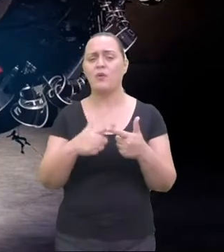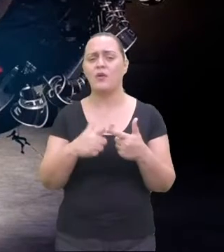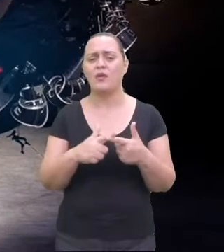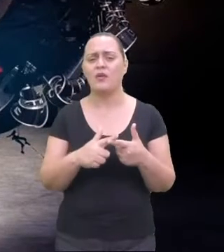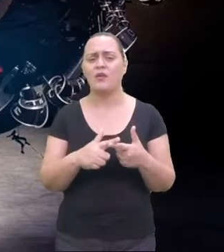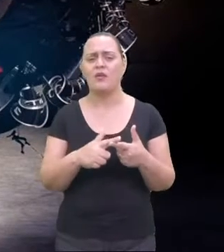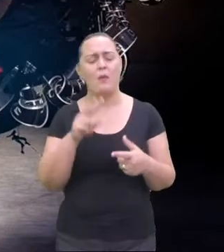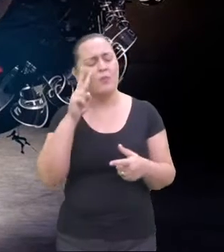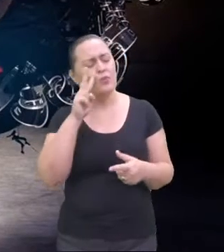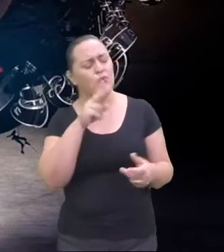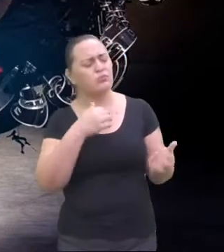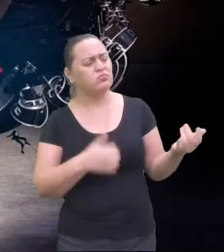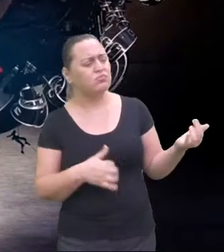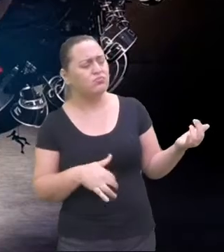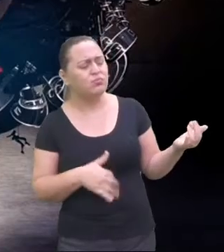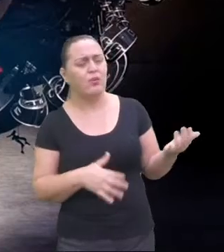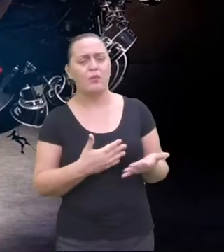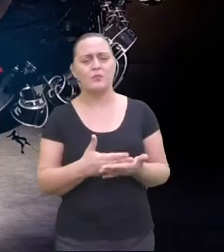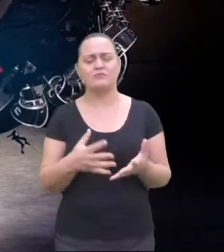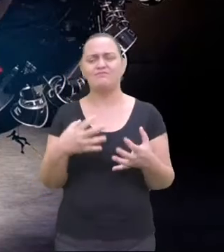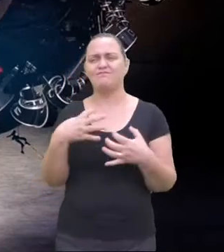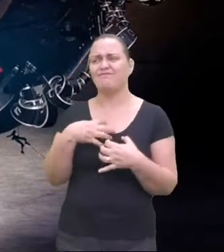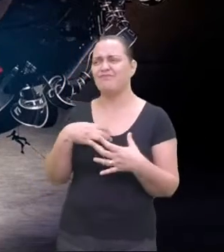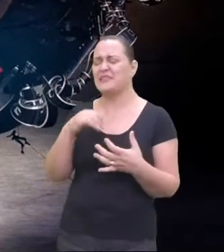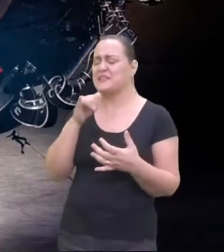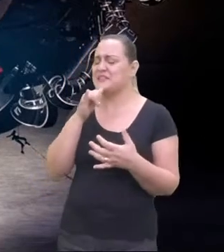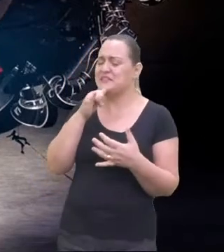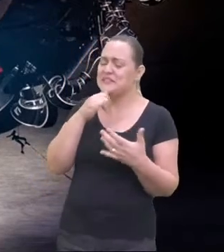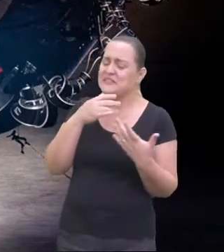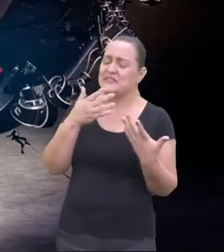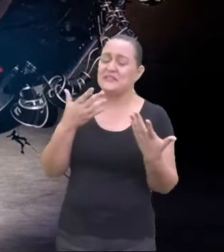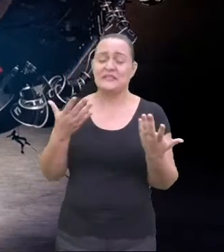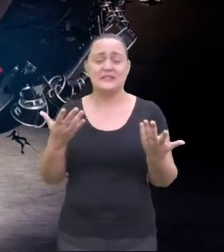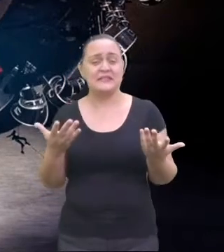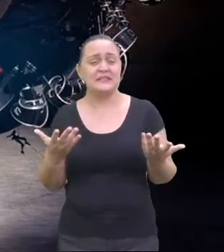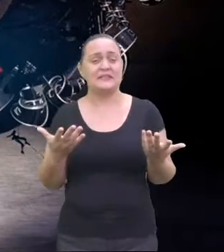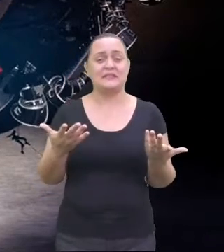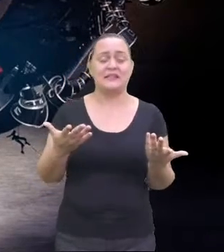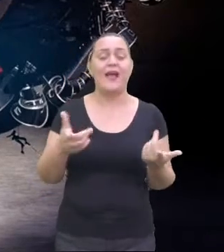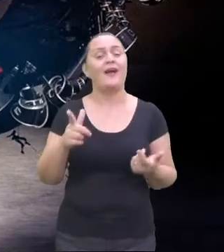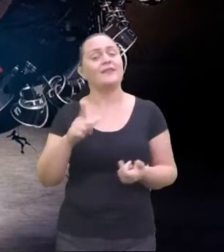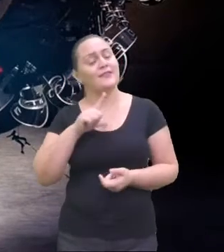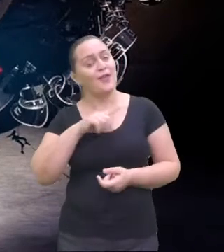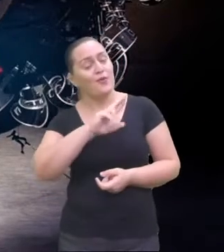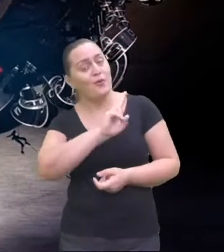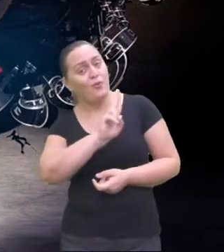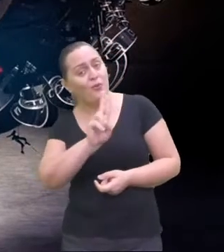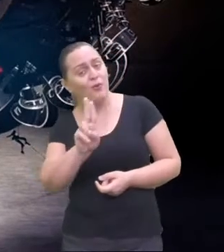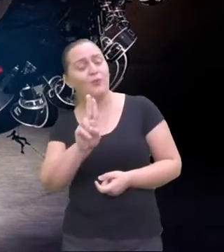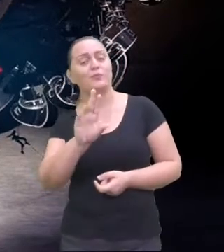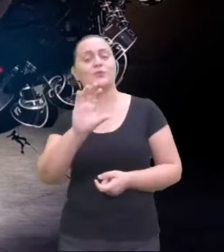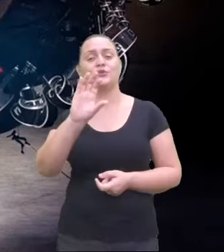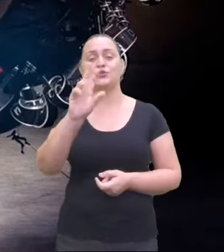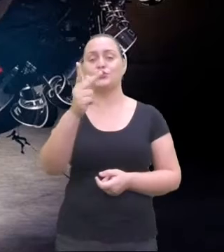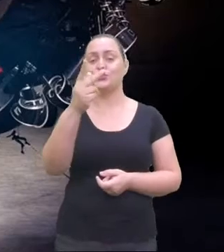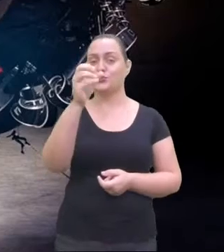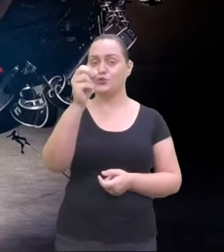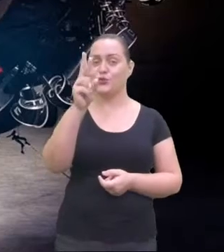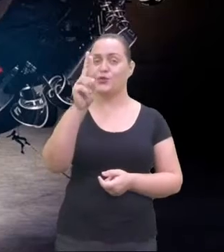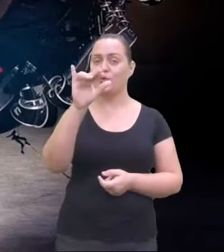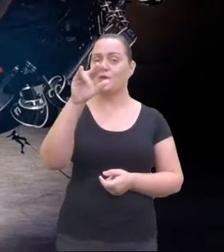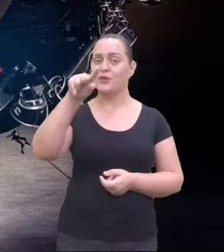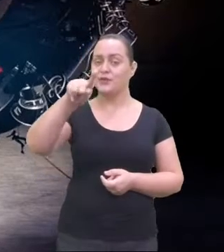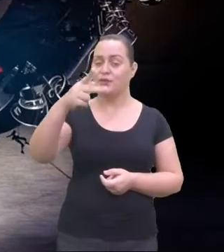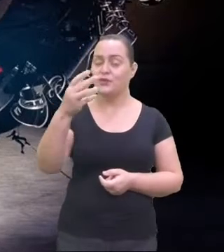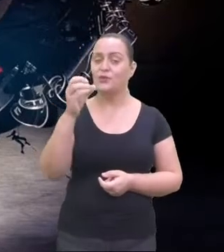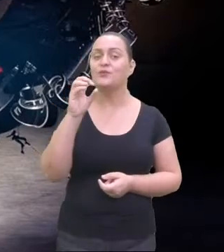executadas no violão. Olha, gente, então, assim, chorinho, olha o nome, como é ligado a sensação que a música